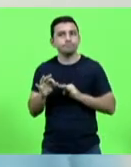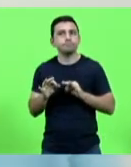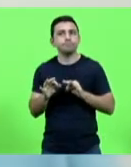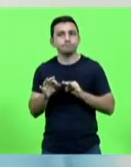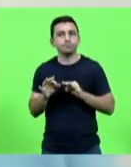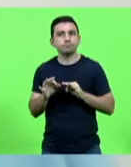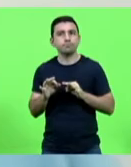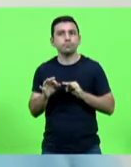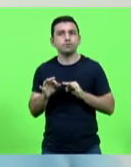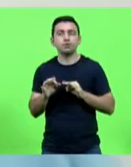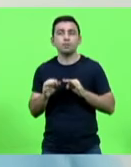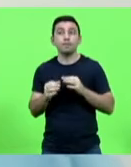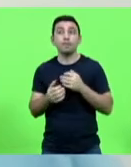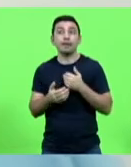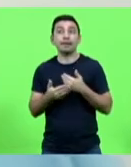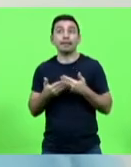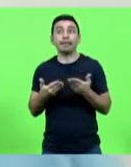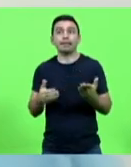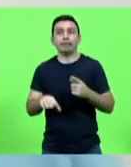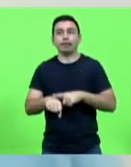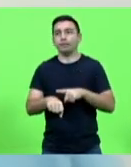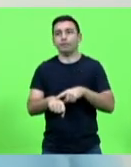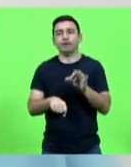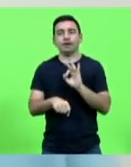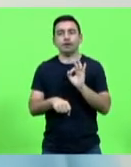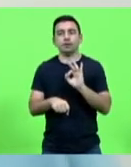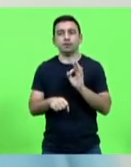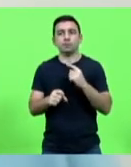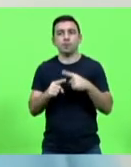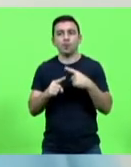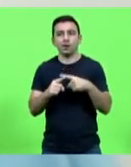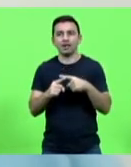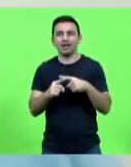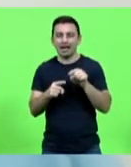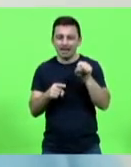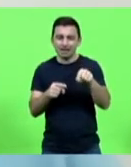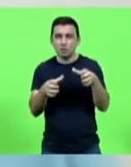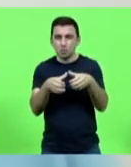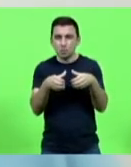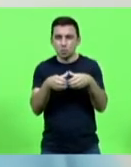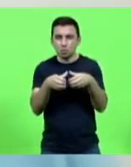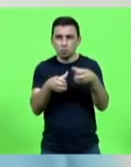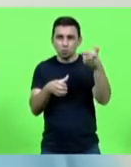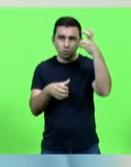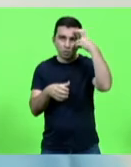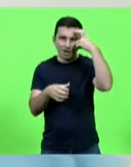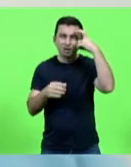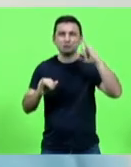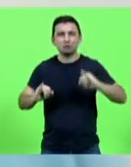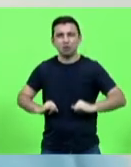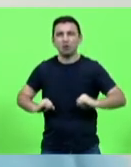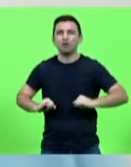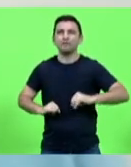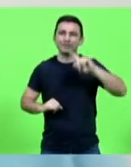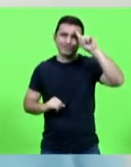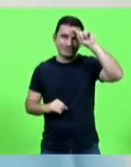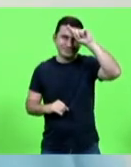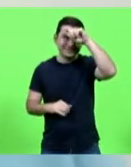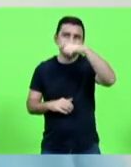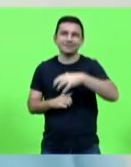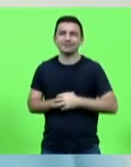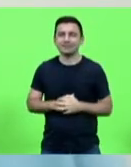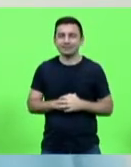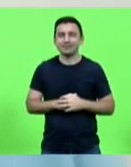para a gente não perder mais tanto tempo, já que esse setor cultural está sofrendo muito em